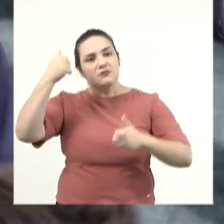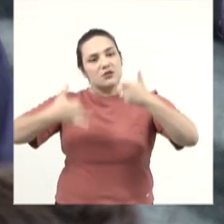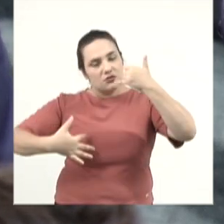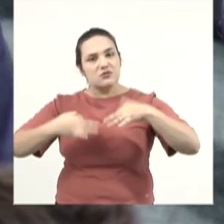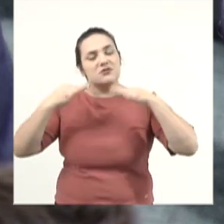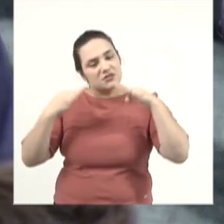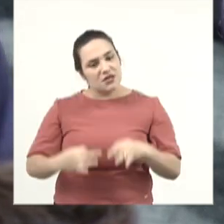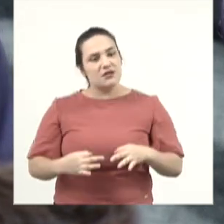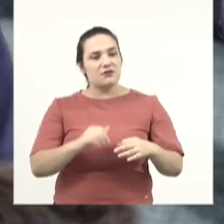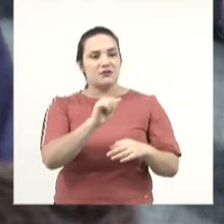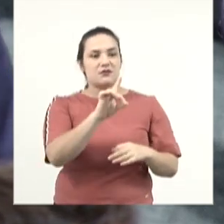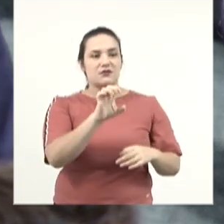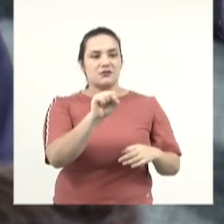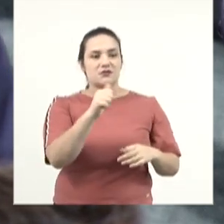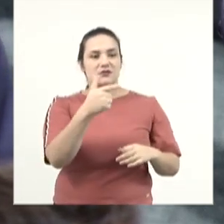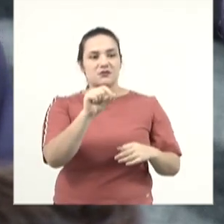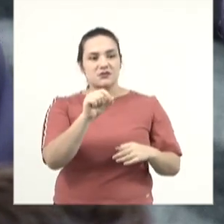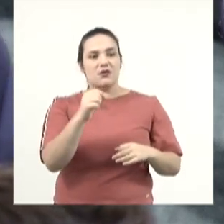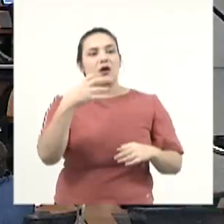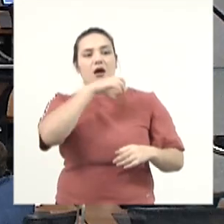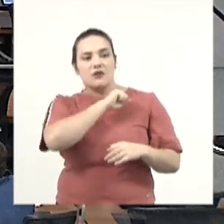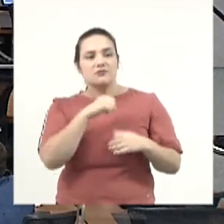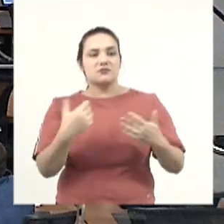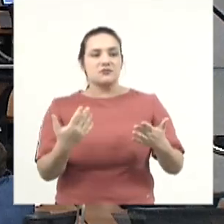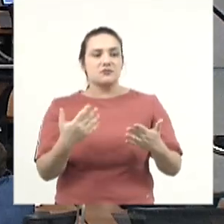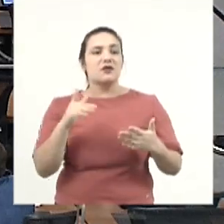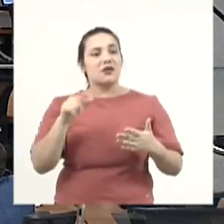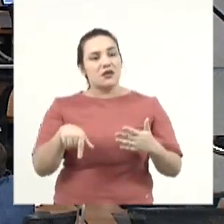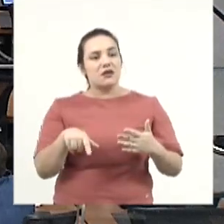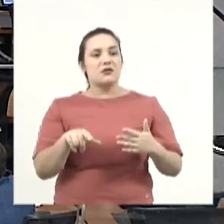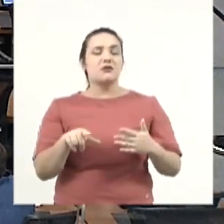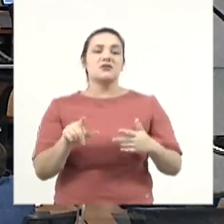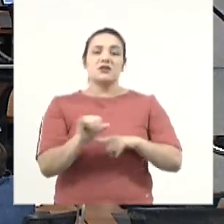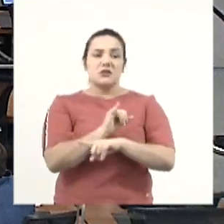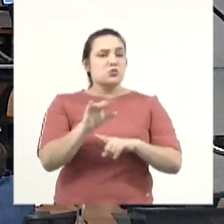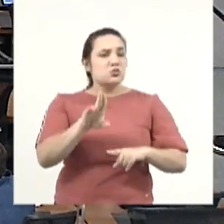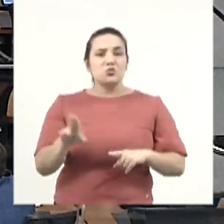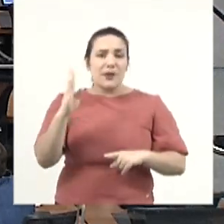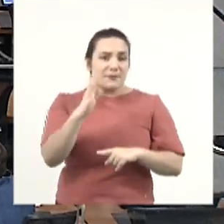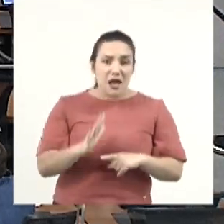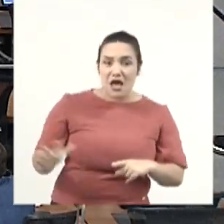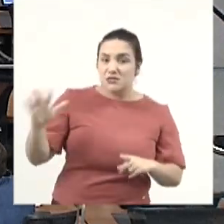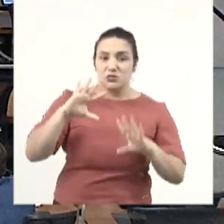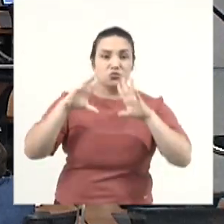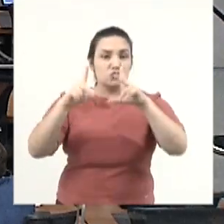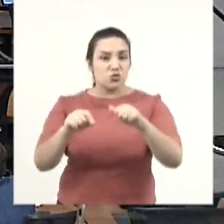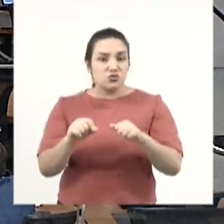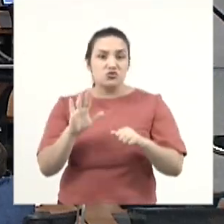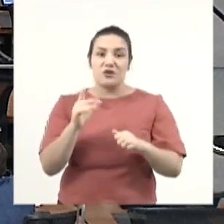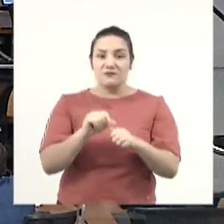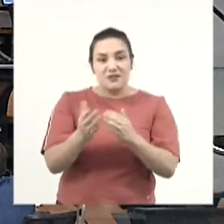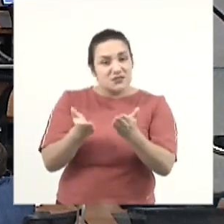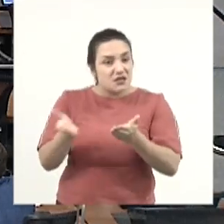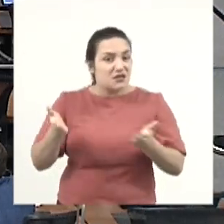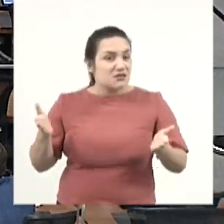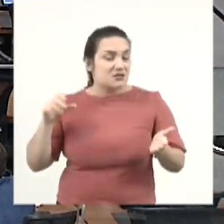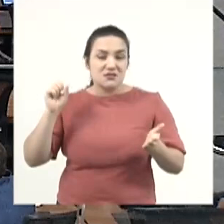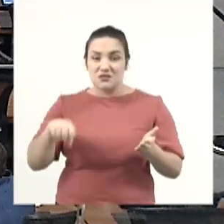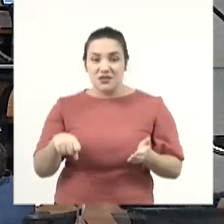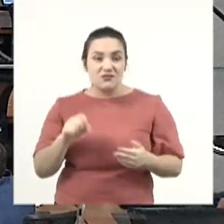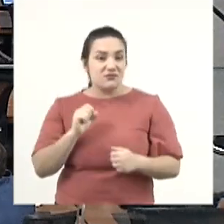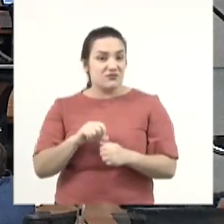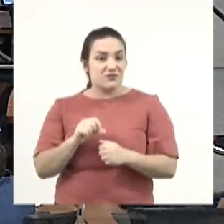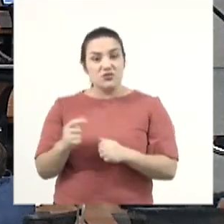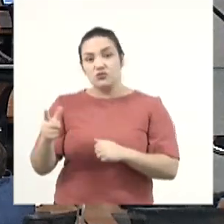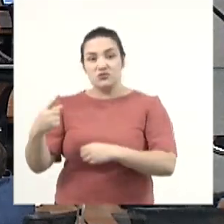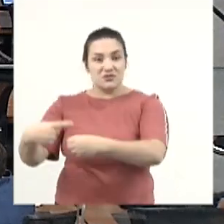bem a adesão de ata, a rapidez e eficiência disso, e é uma modalidade utilizada no Brasil inteiro. Foi licitado, essa ata é licitada